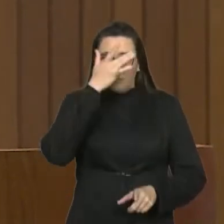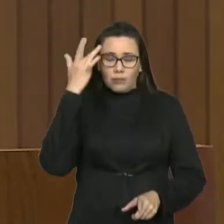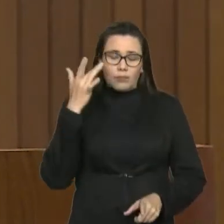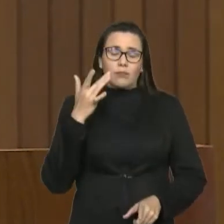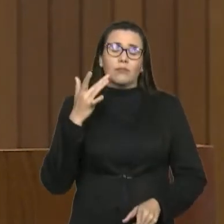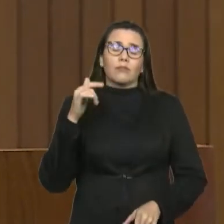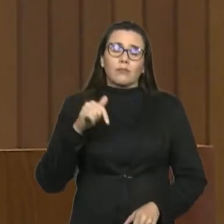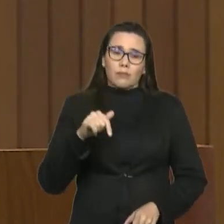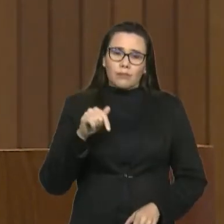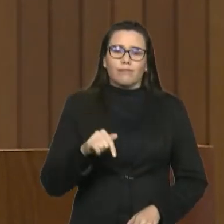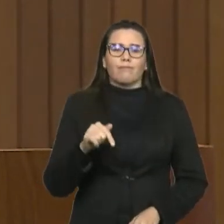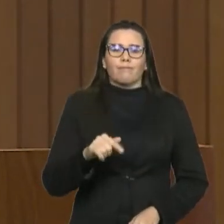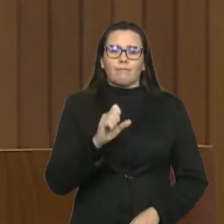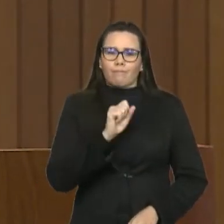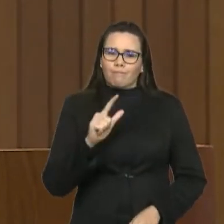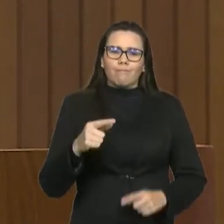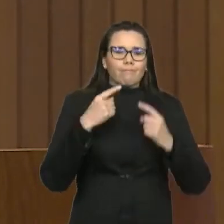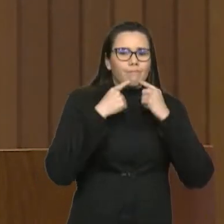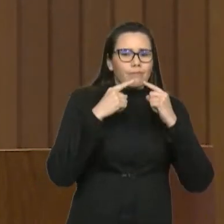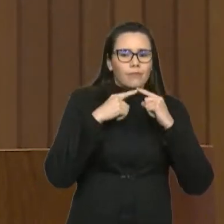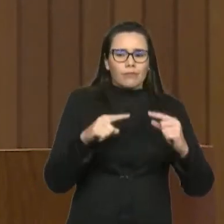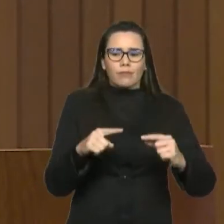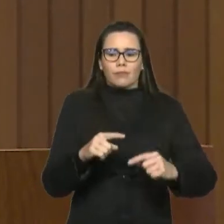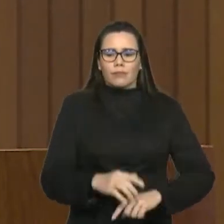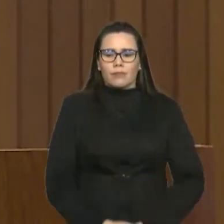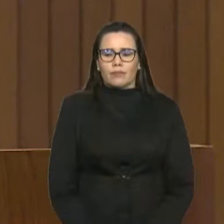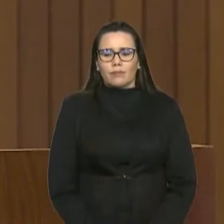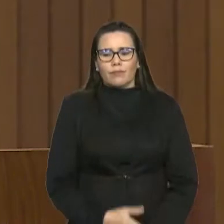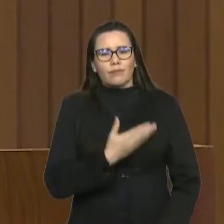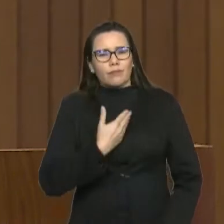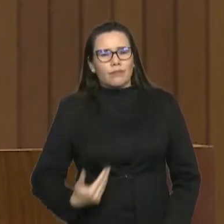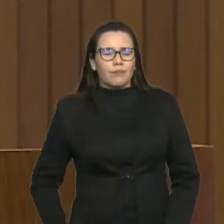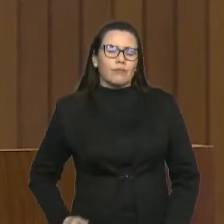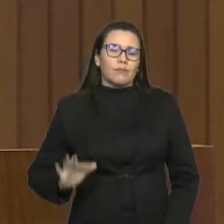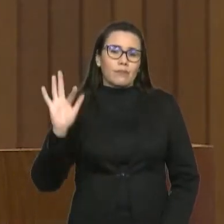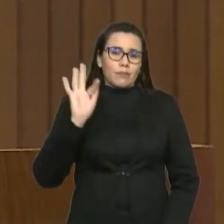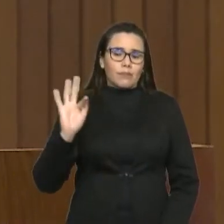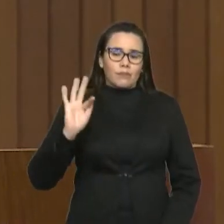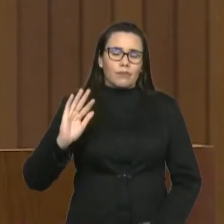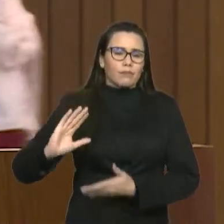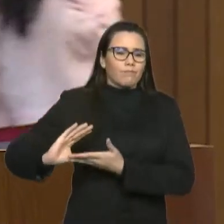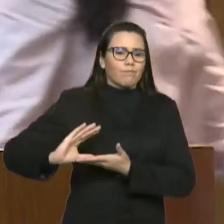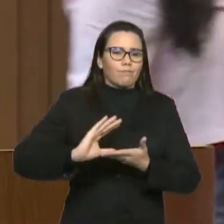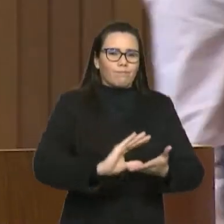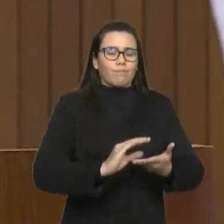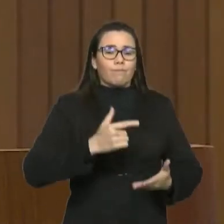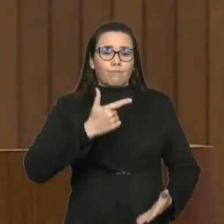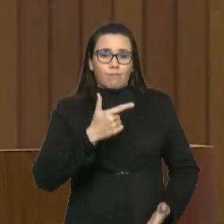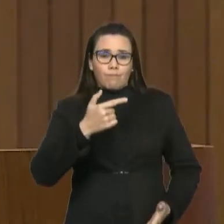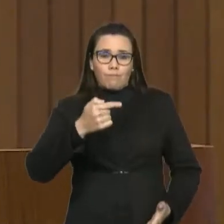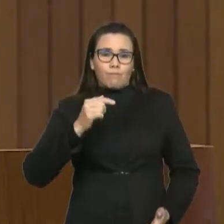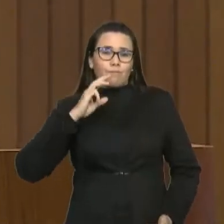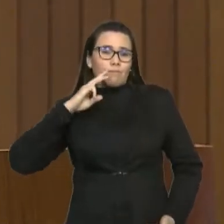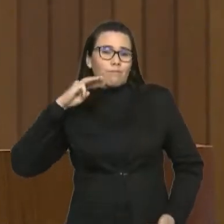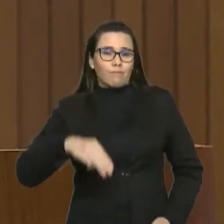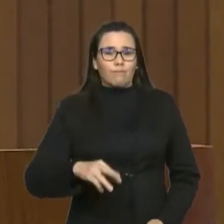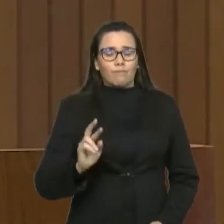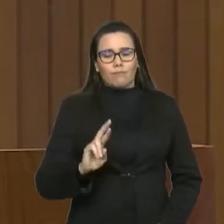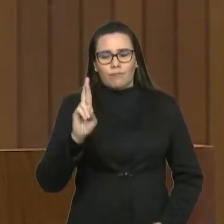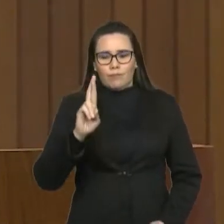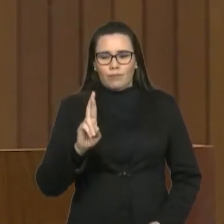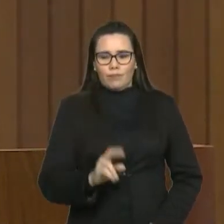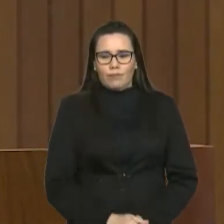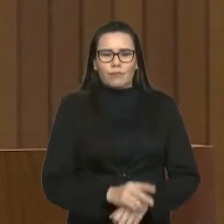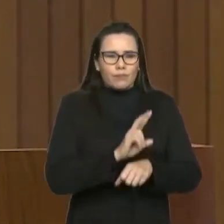Infelizmente, apesar do governo federal destinar 27 milhões de reais para fins de